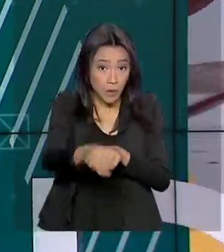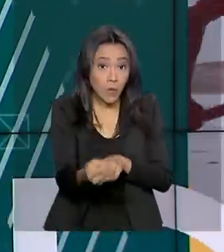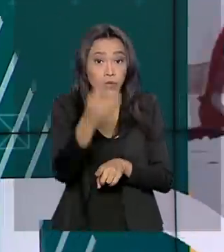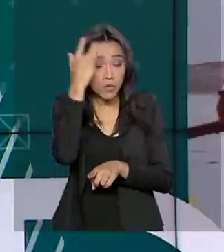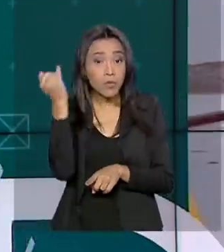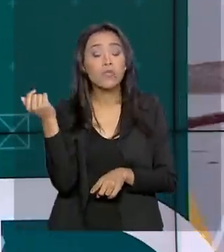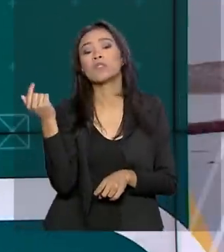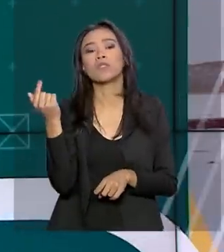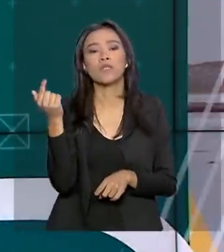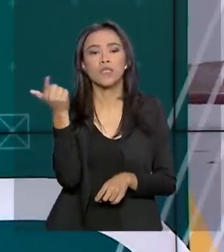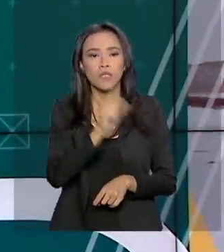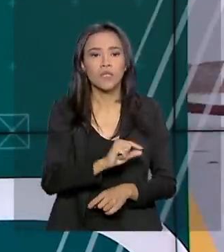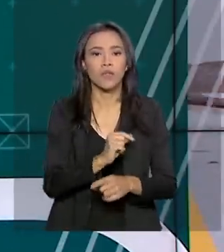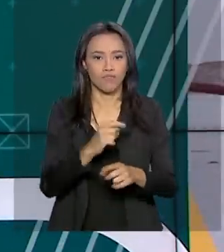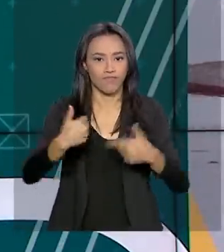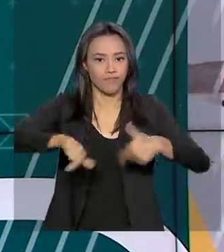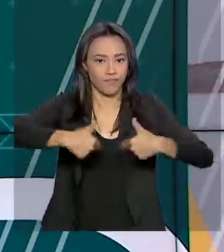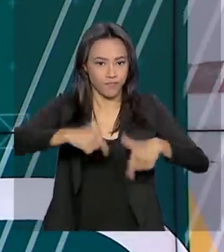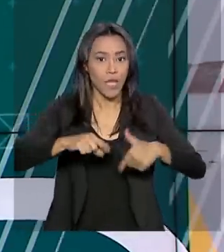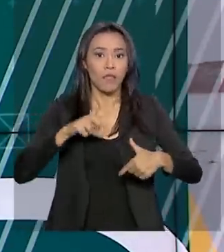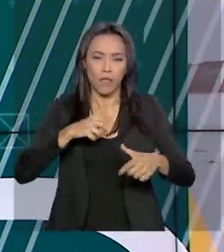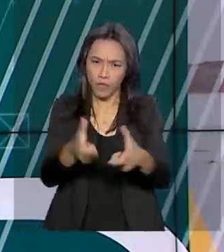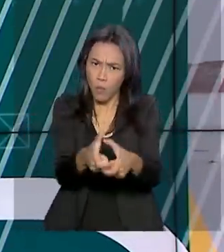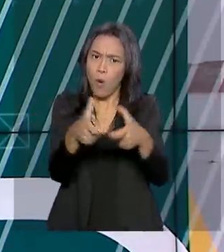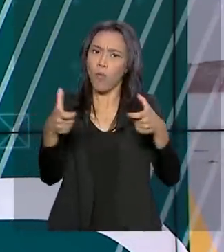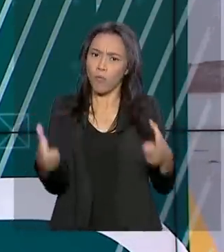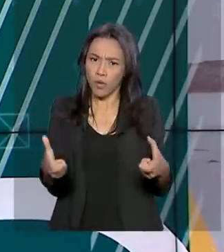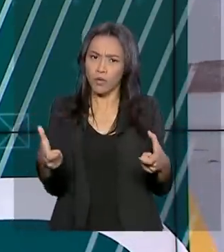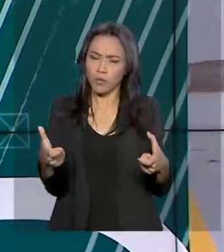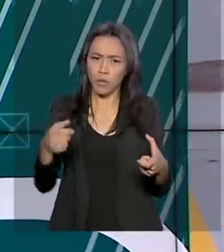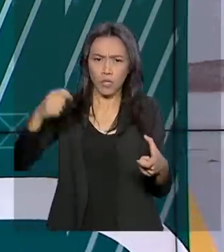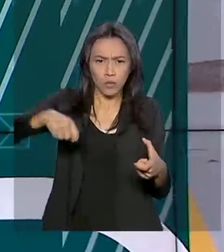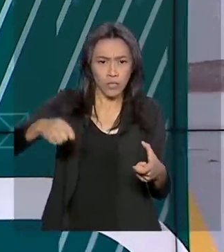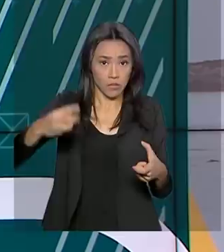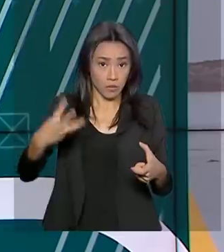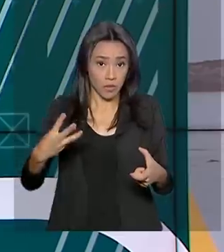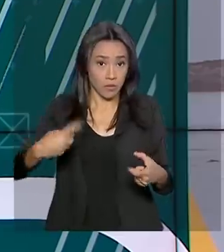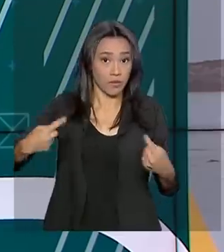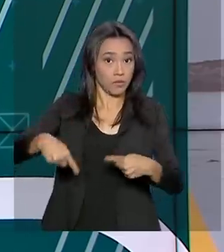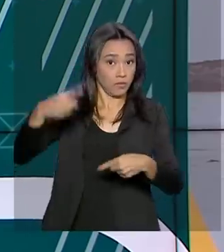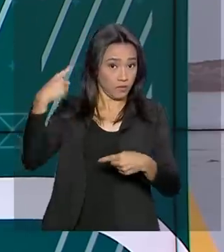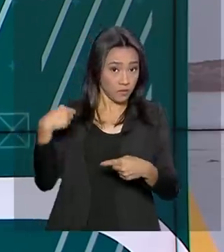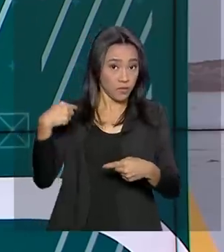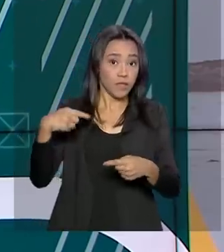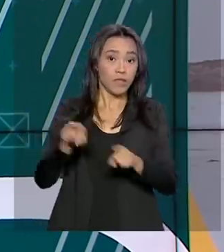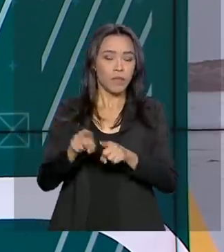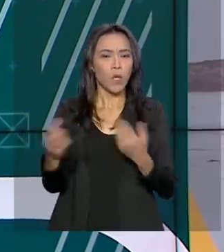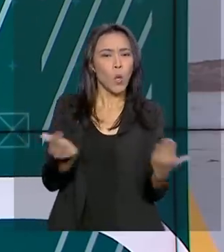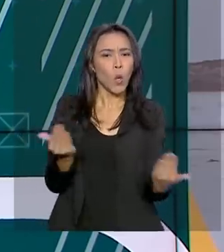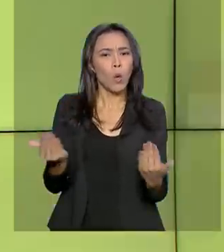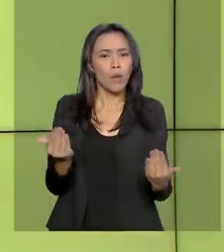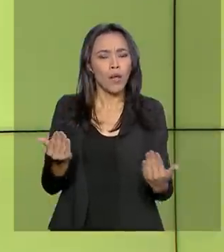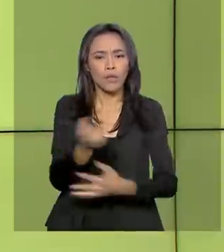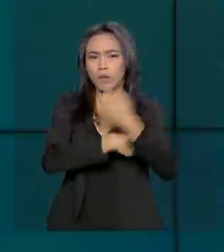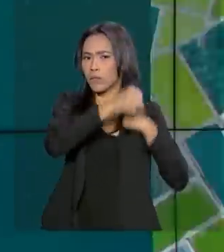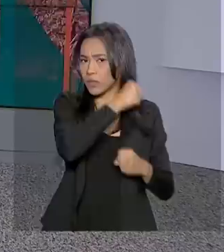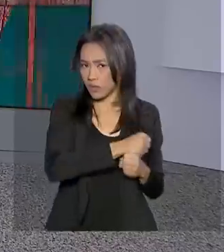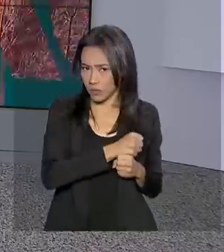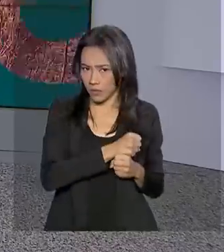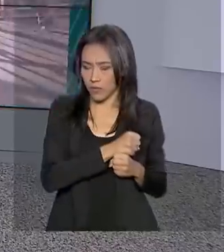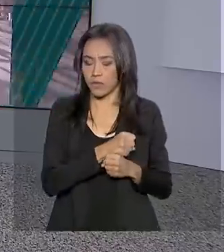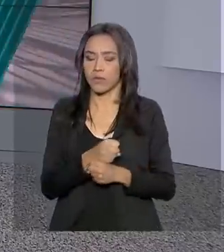emprego, o maior número da série. Houve aumento tanto em relação ao trimestre anterior e também quando comparado ao ano passado.